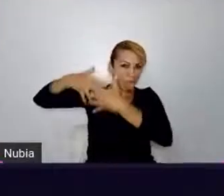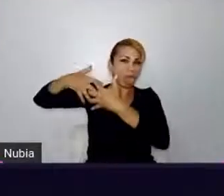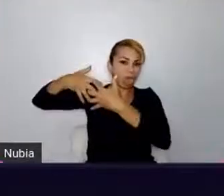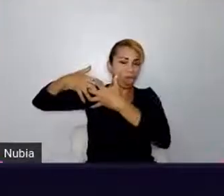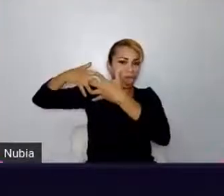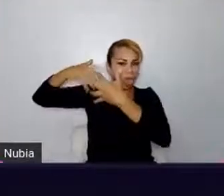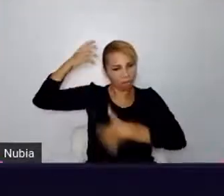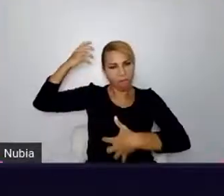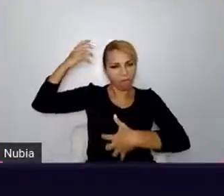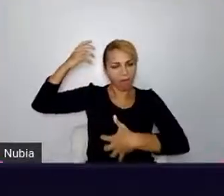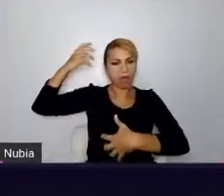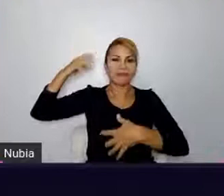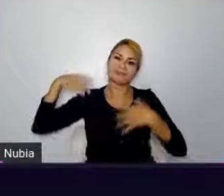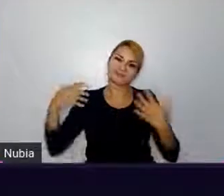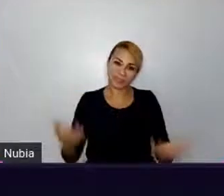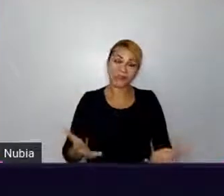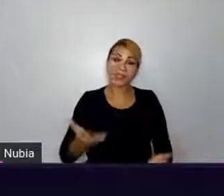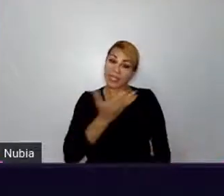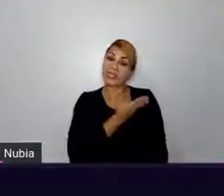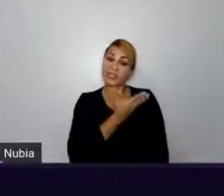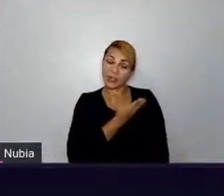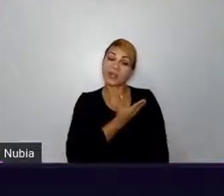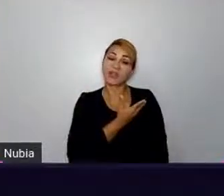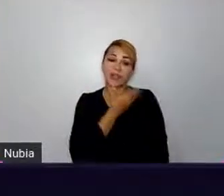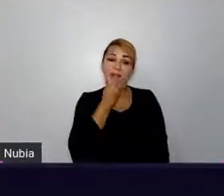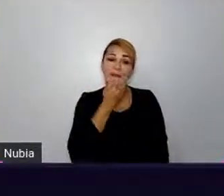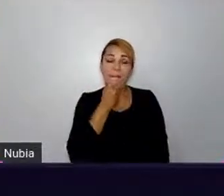a minha casa depois da aula e para a gente estudar.